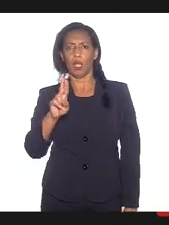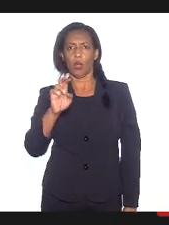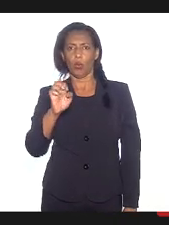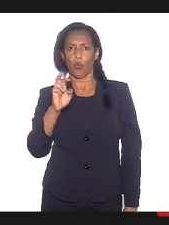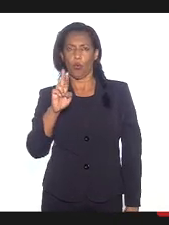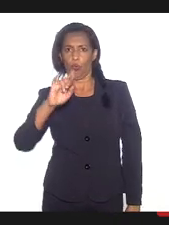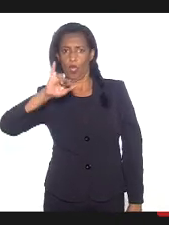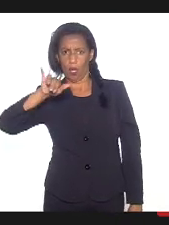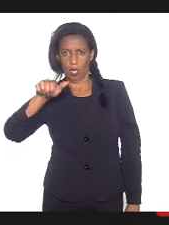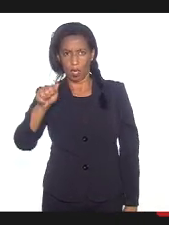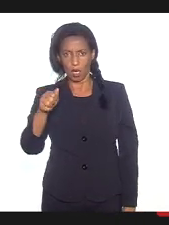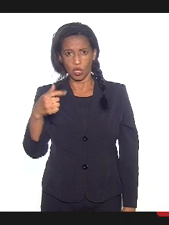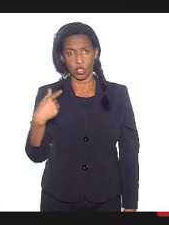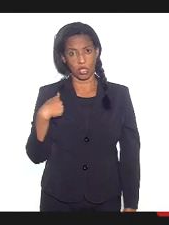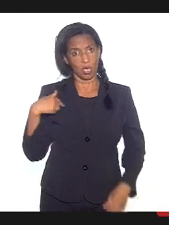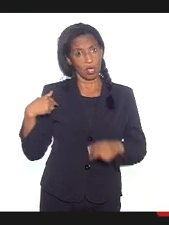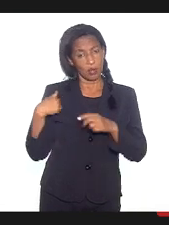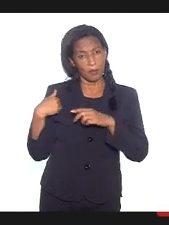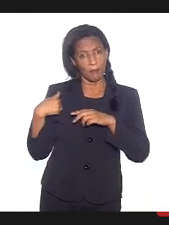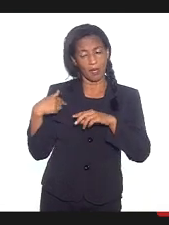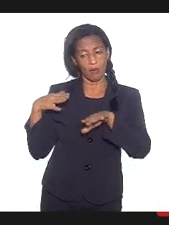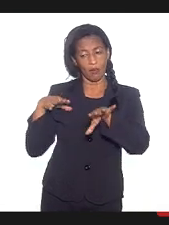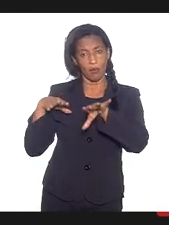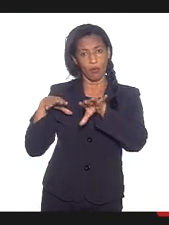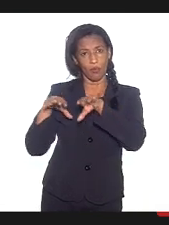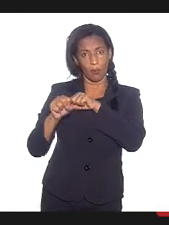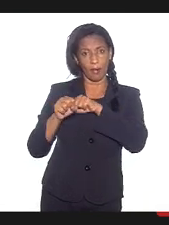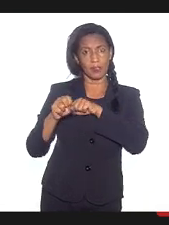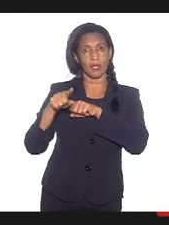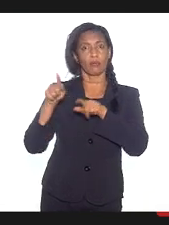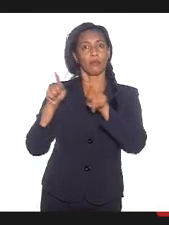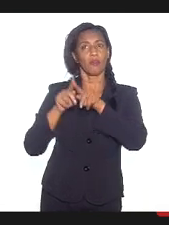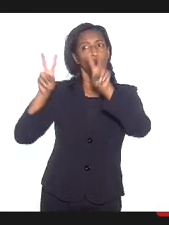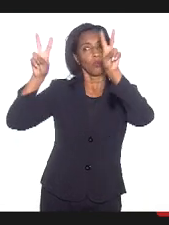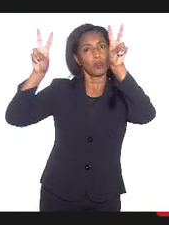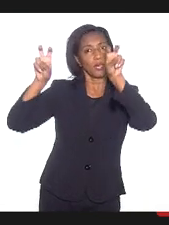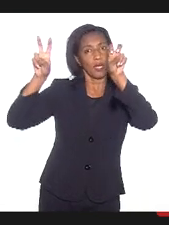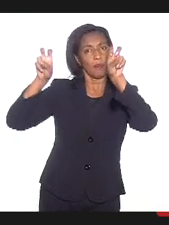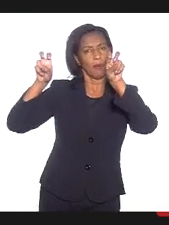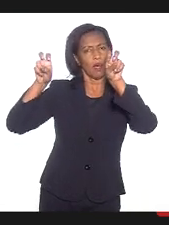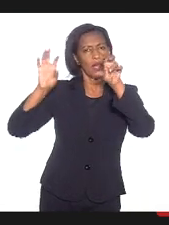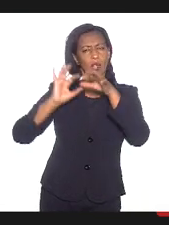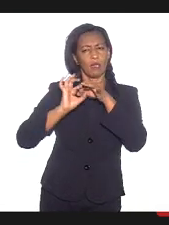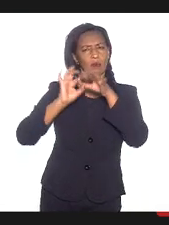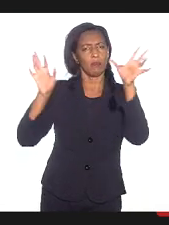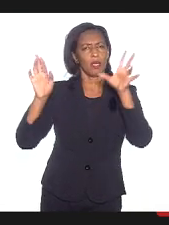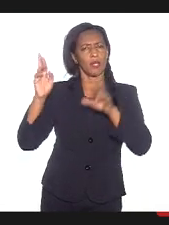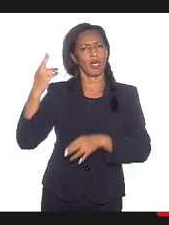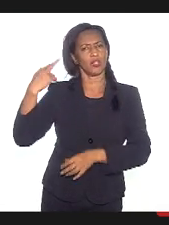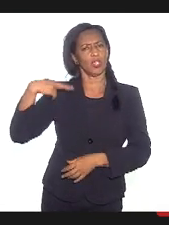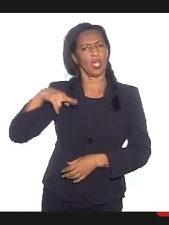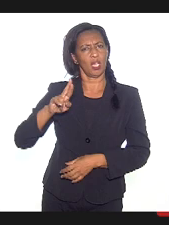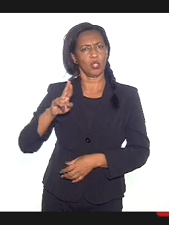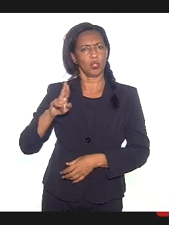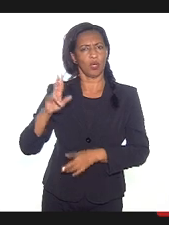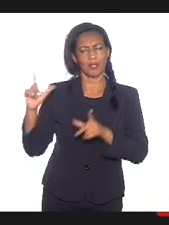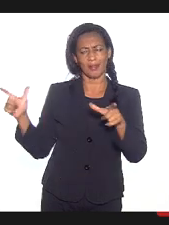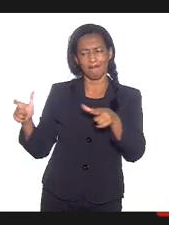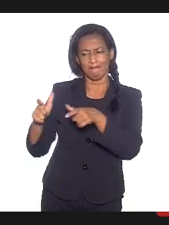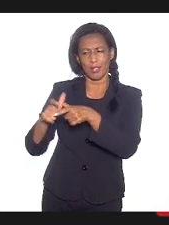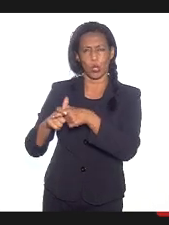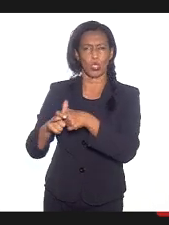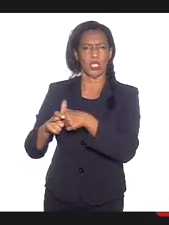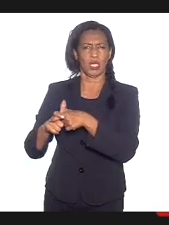justamente sobre o tema da liberdade religiosa e a perseguição a minorias religiosas no espaço urbano